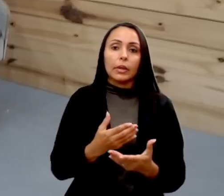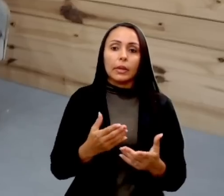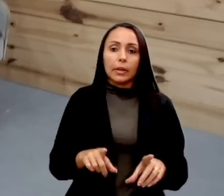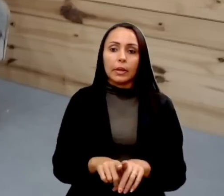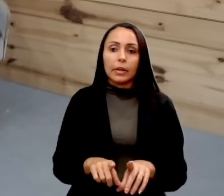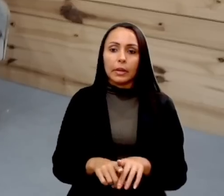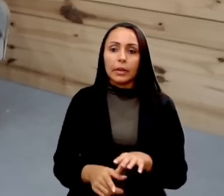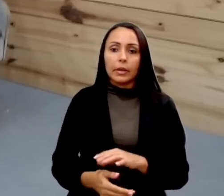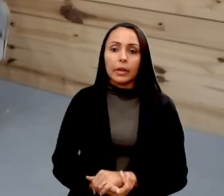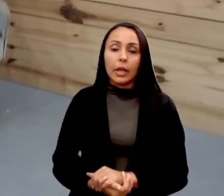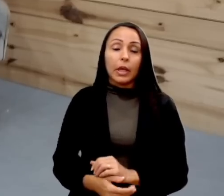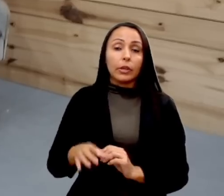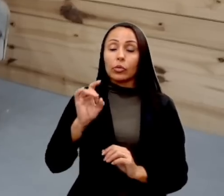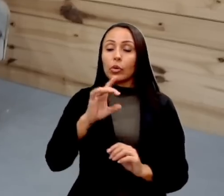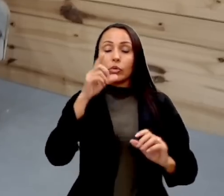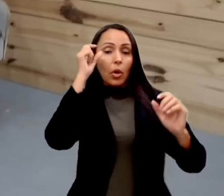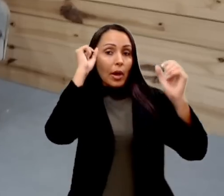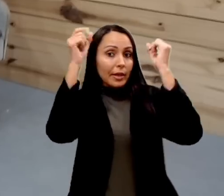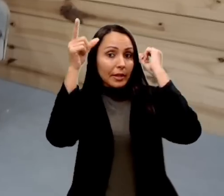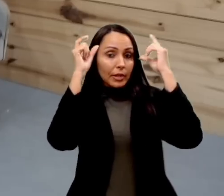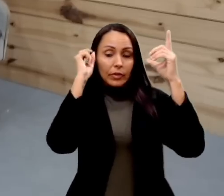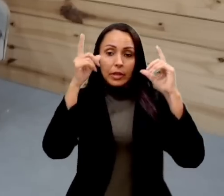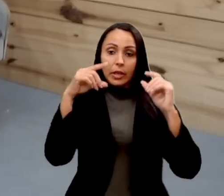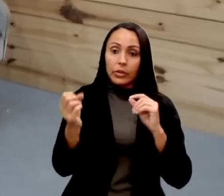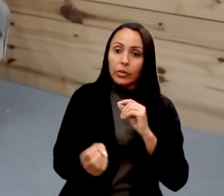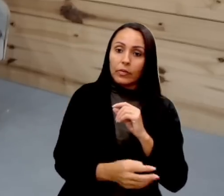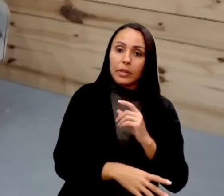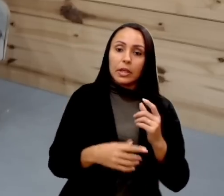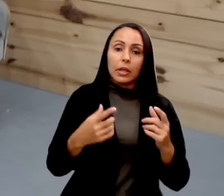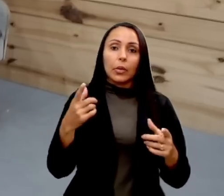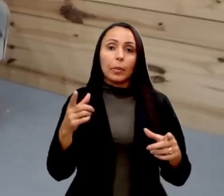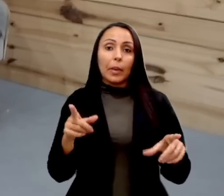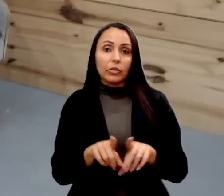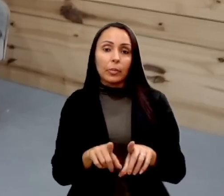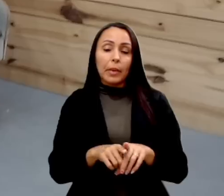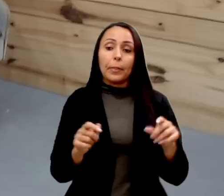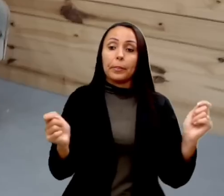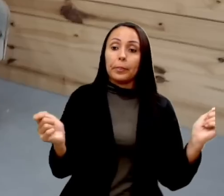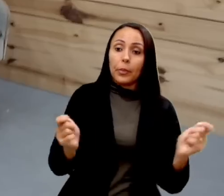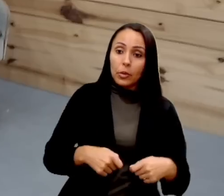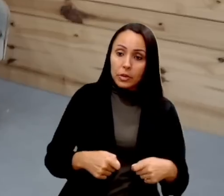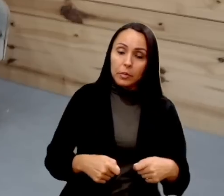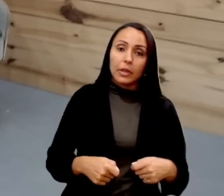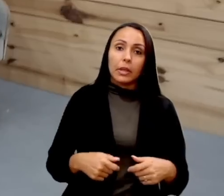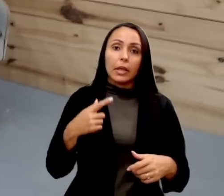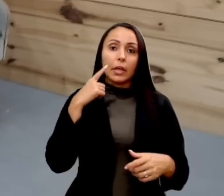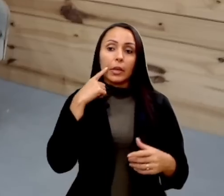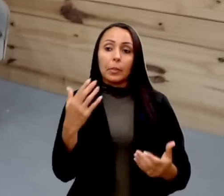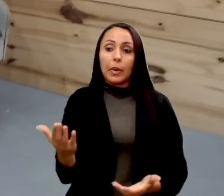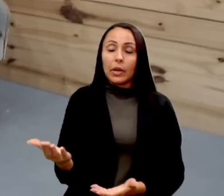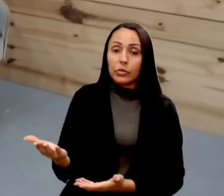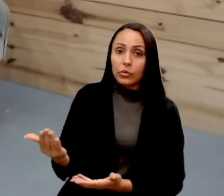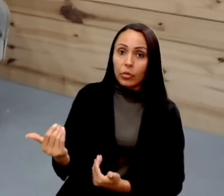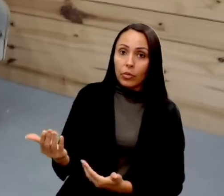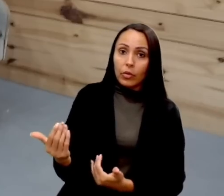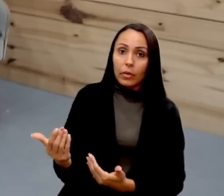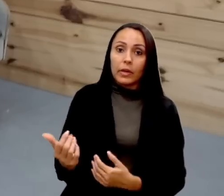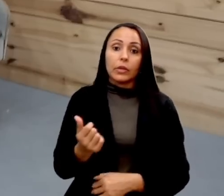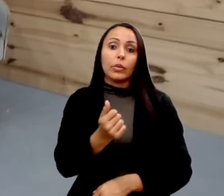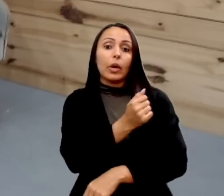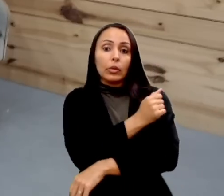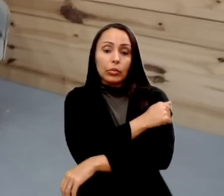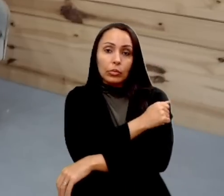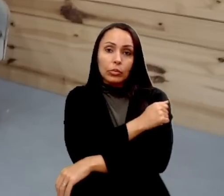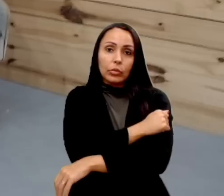Então não só a criatividade e a inovação, mas também a possibilidade, inclusive para o jovem, para o aluno que está